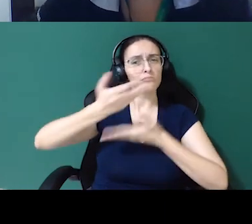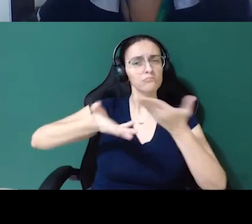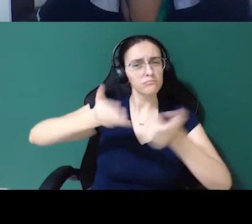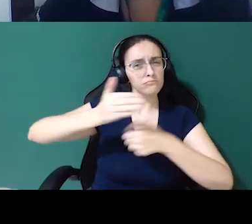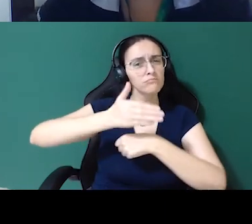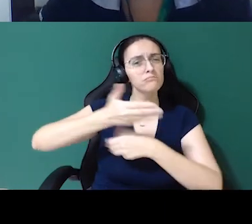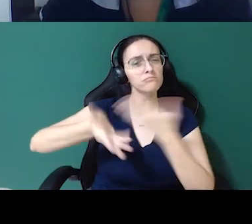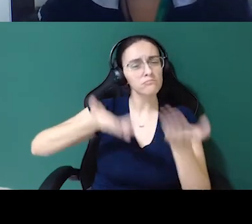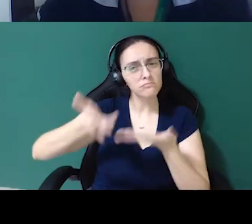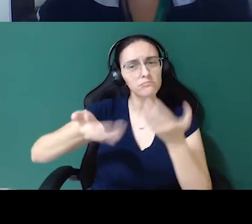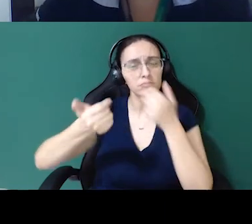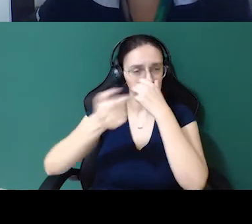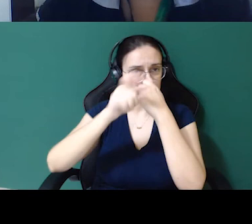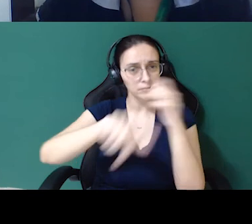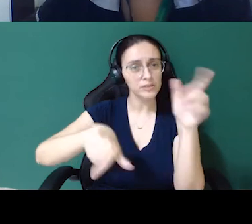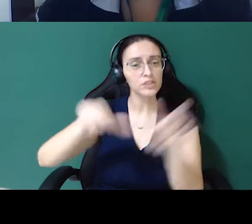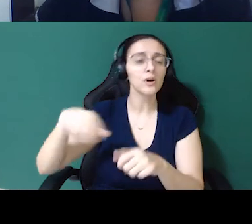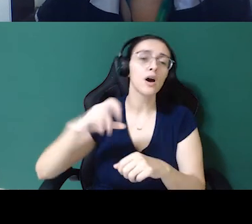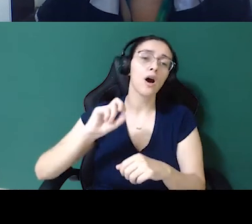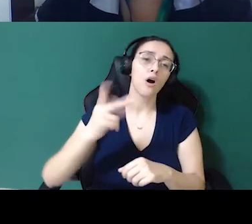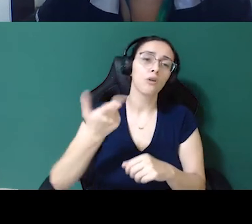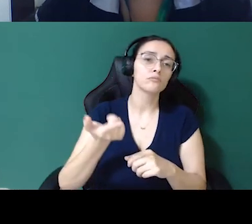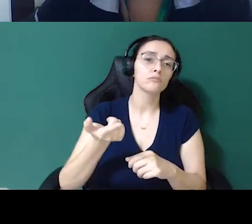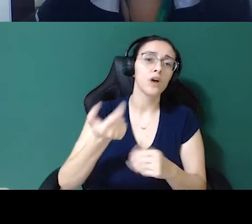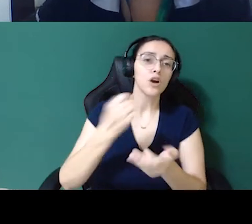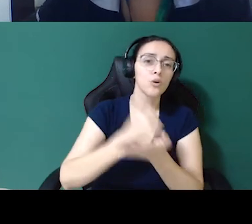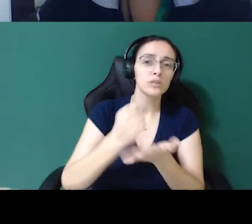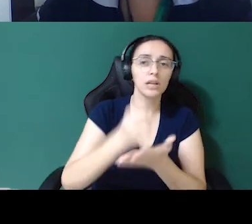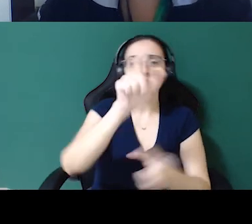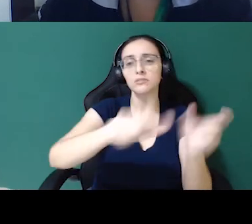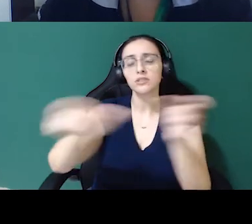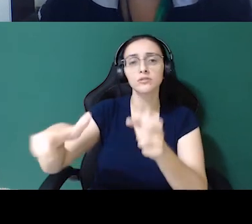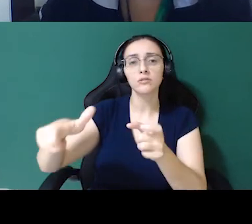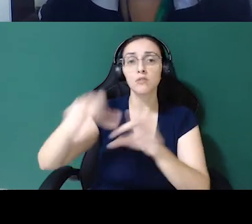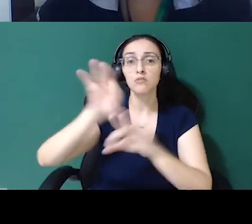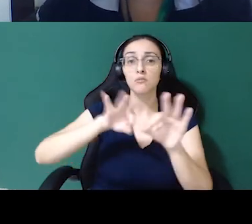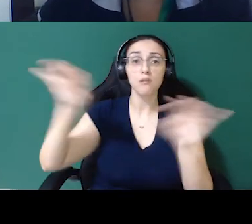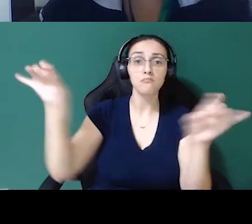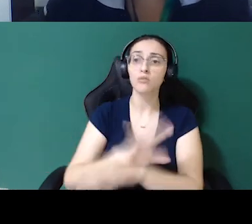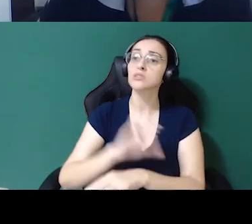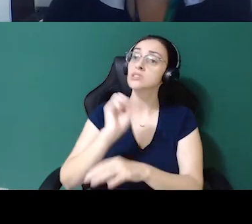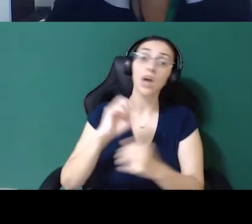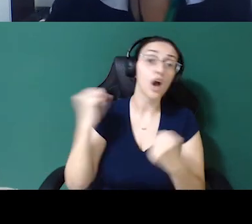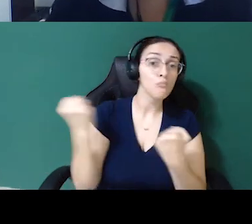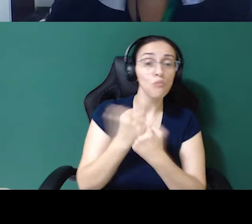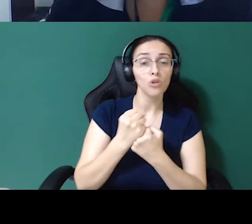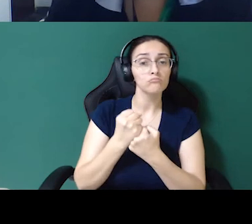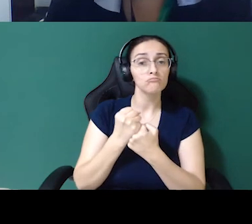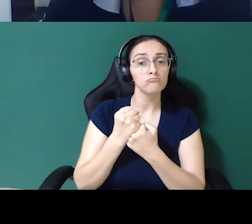contratando pessoas que eu já quero que elas estejam preparadas, sem apoiá-las nessa formação,